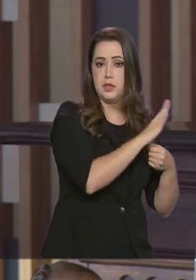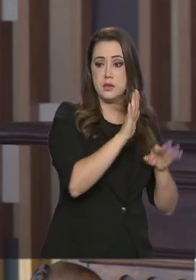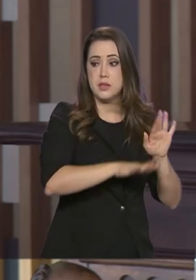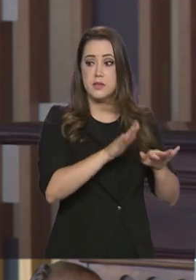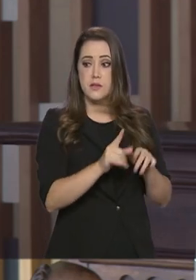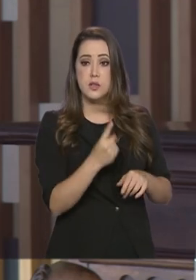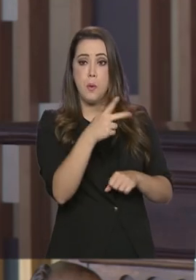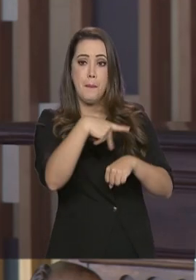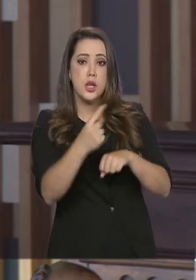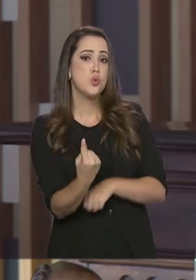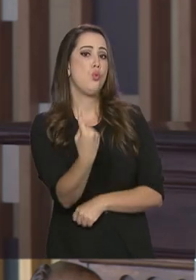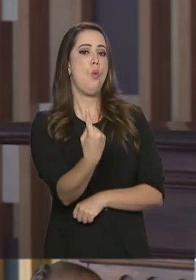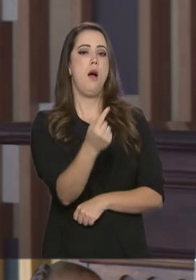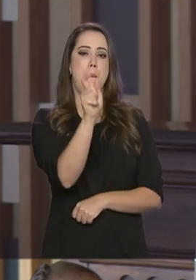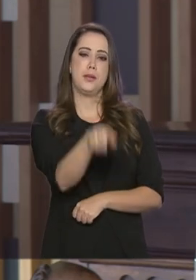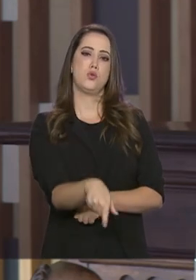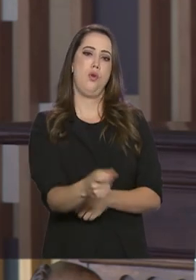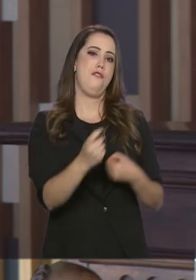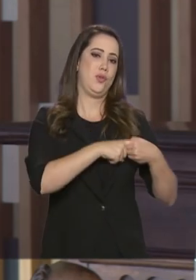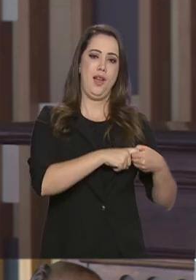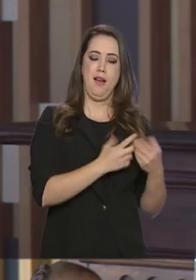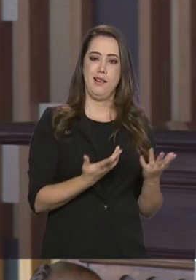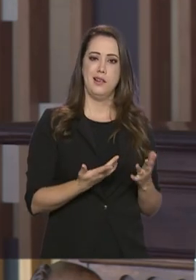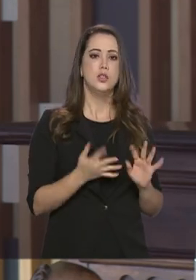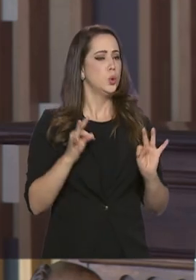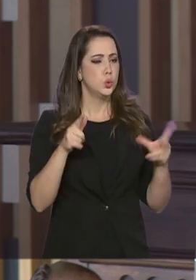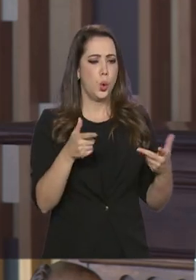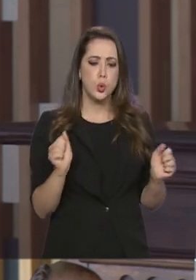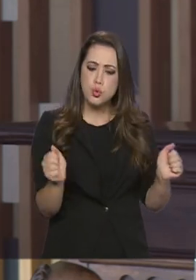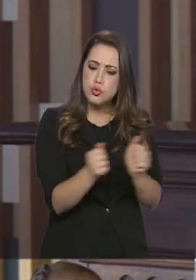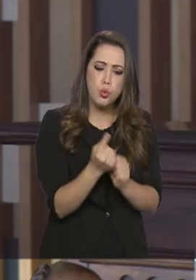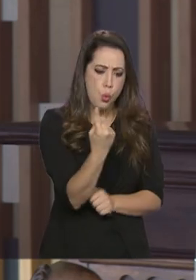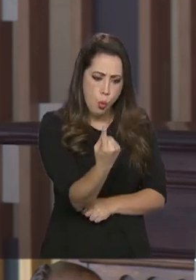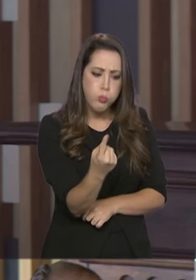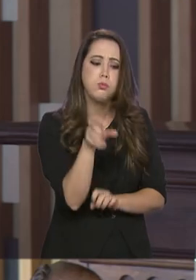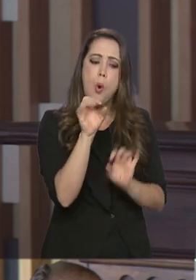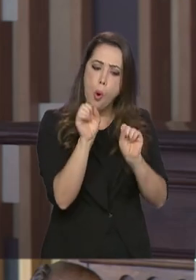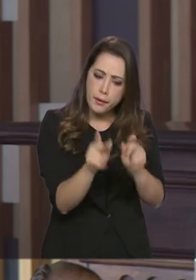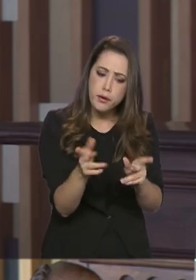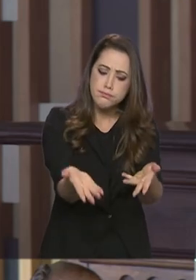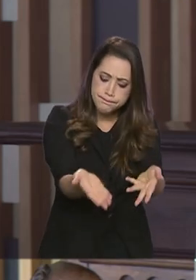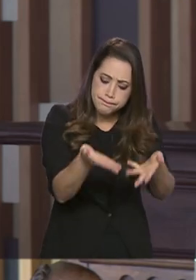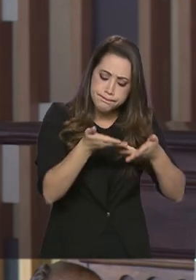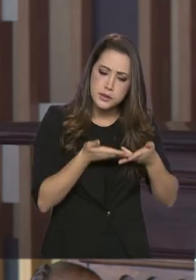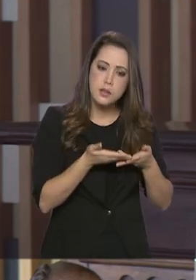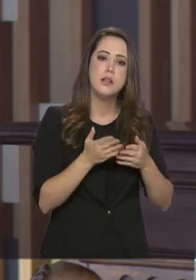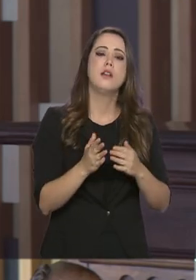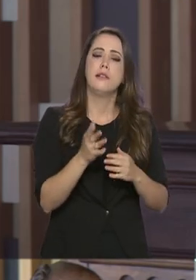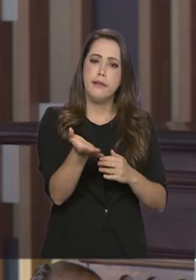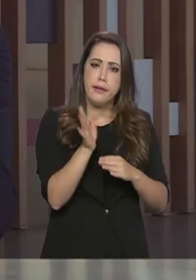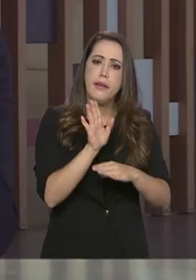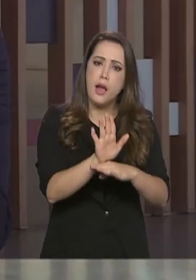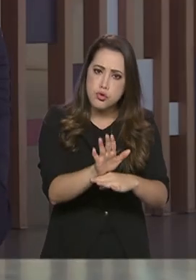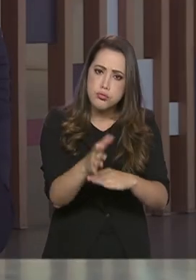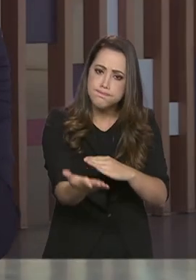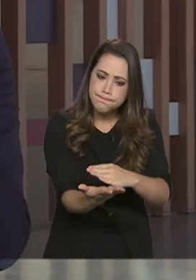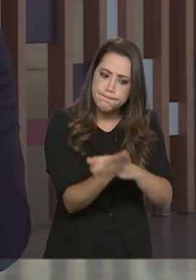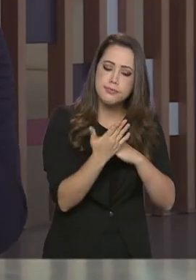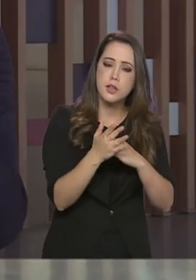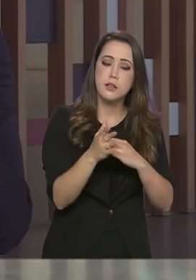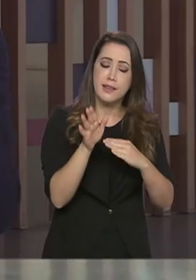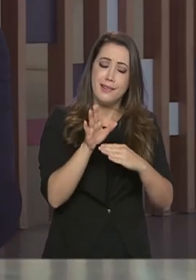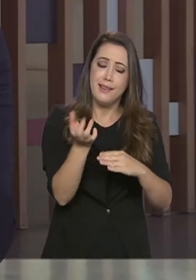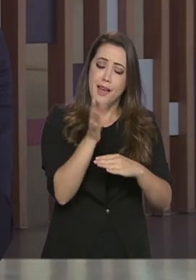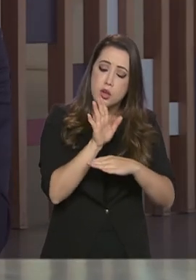nós fizemos de tudo sem nenhuma diferença para ir lá. Bom, onde é que tem um brasileiro que nos contactou pedindo ajuda para retornar? Todo brasileiro que está no exterior